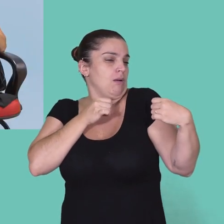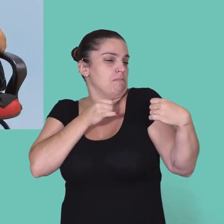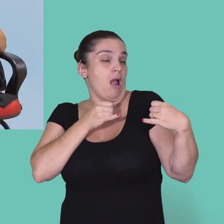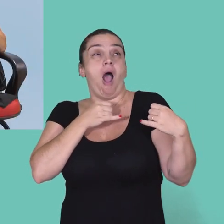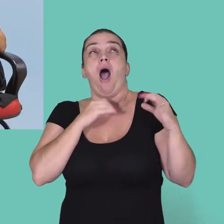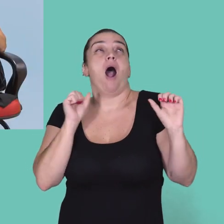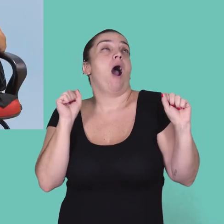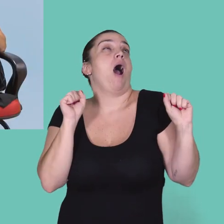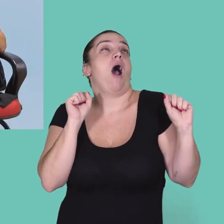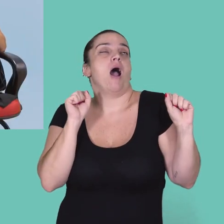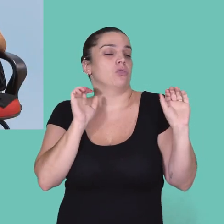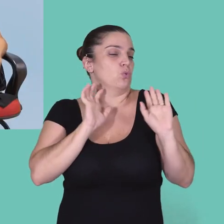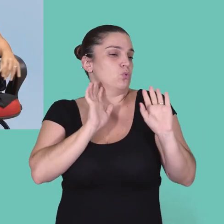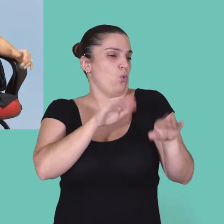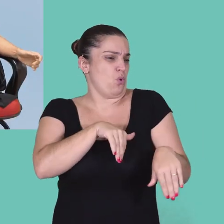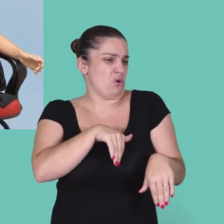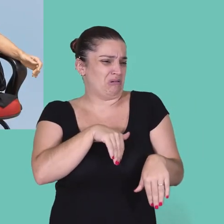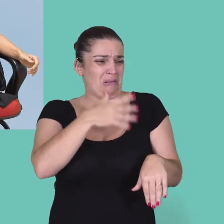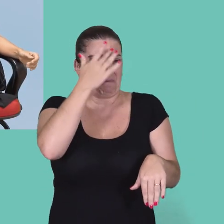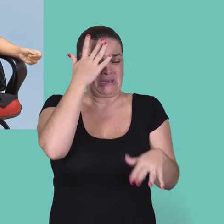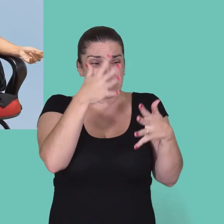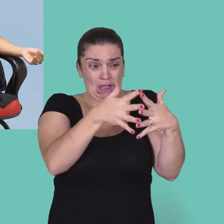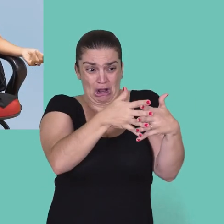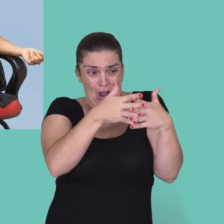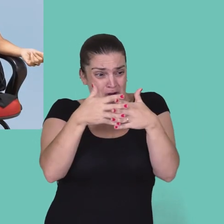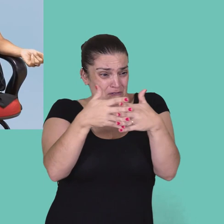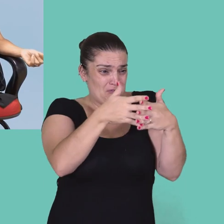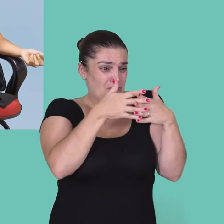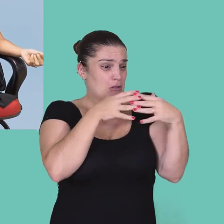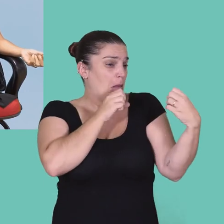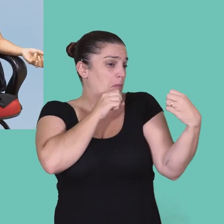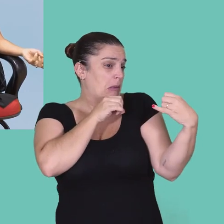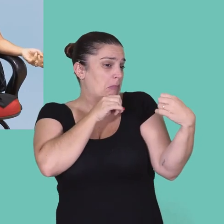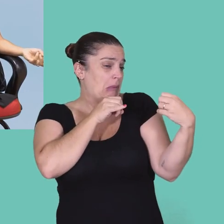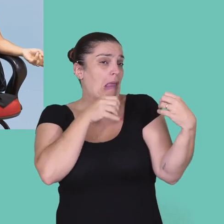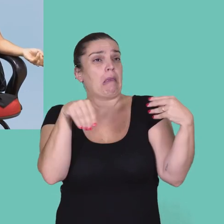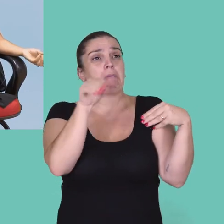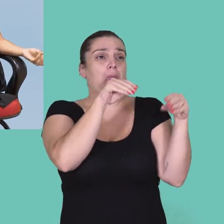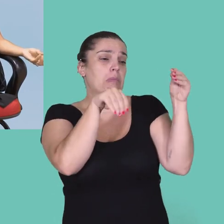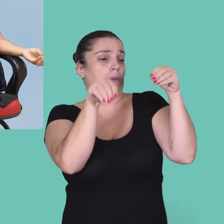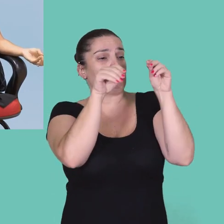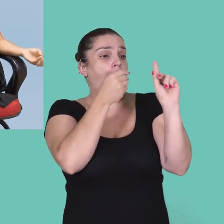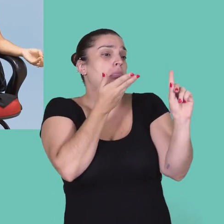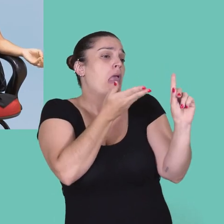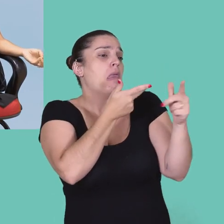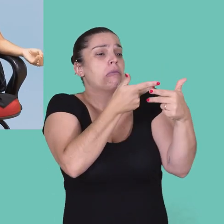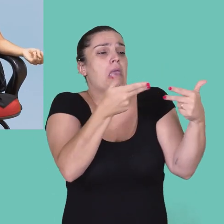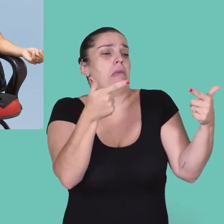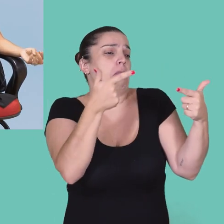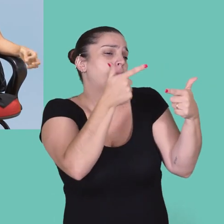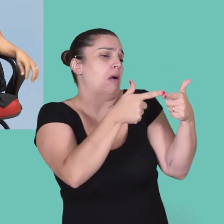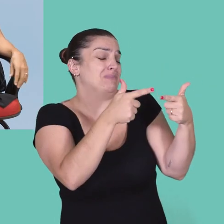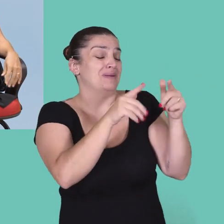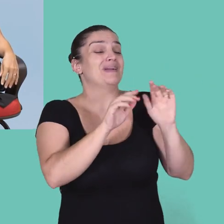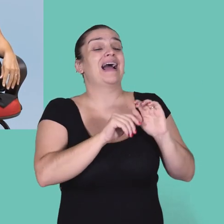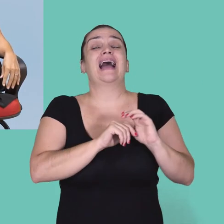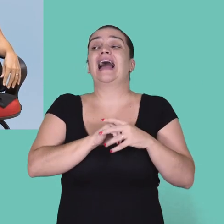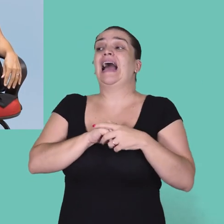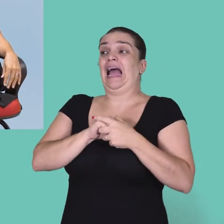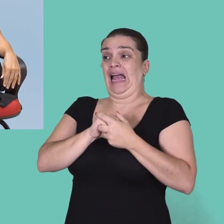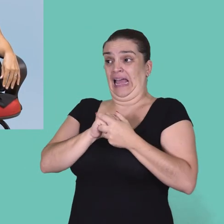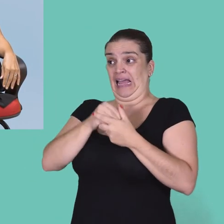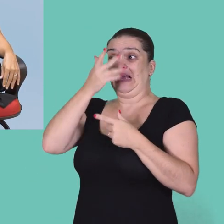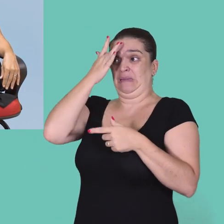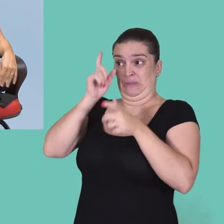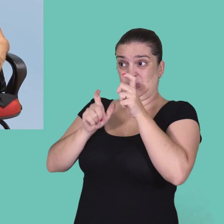maravilhoso. As pessoas confundem perto com outras coisas como assédio sexual. Claro,